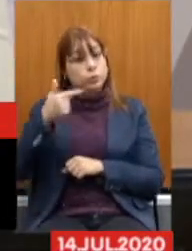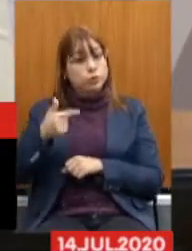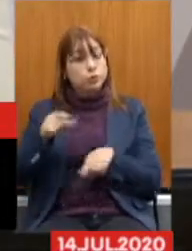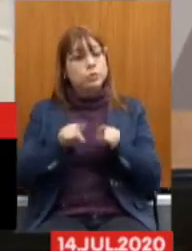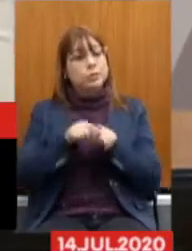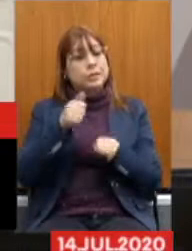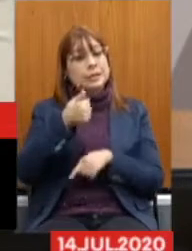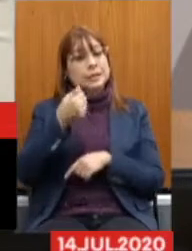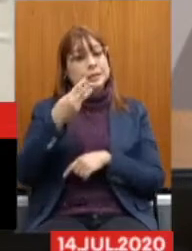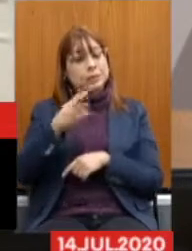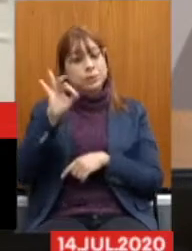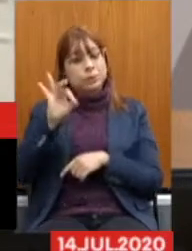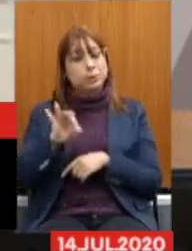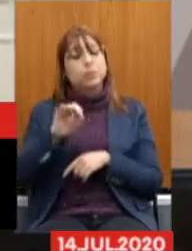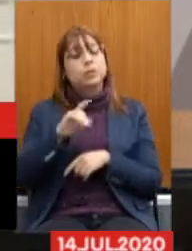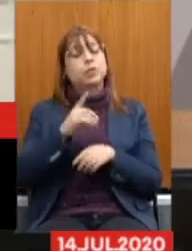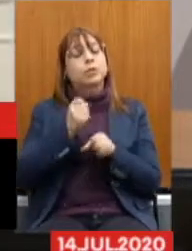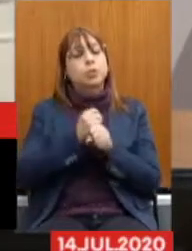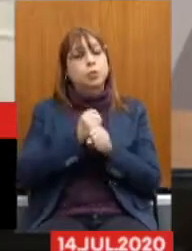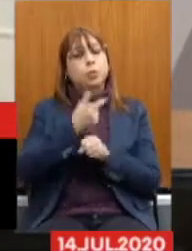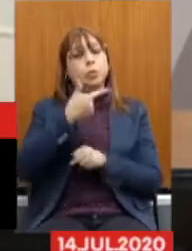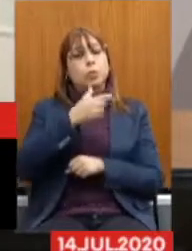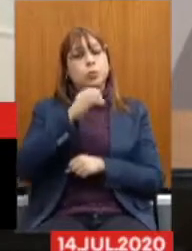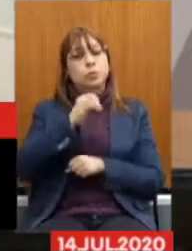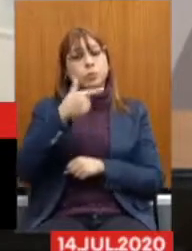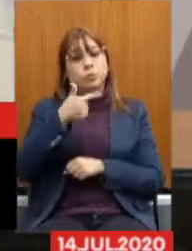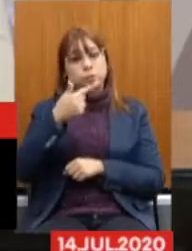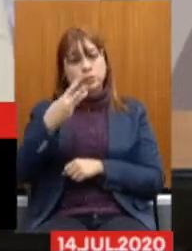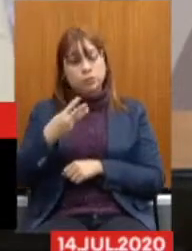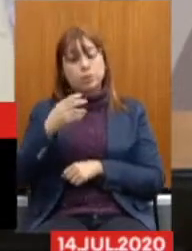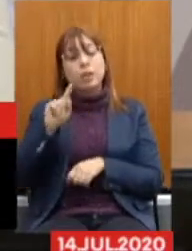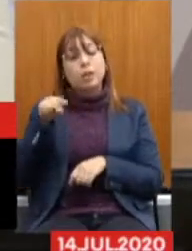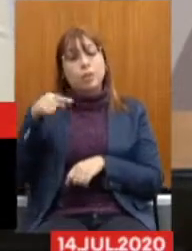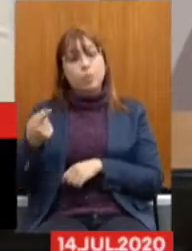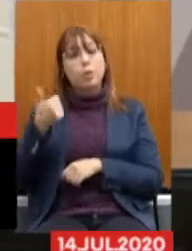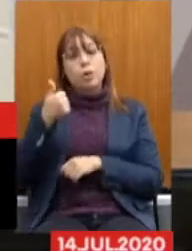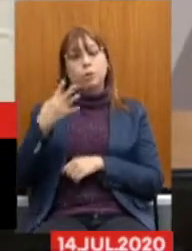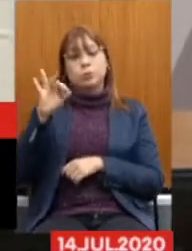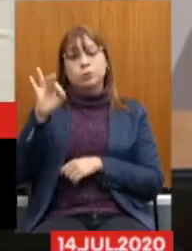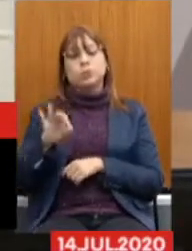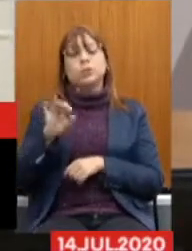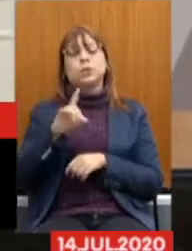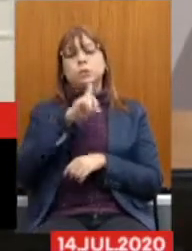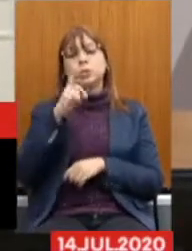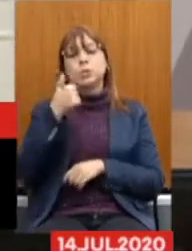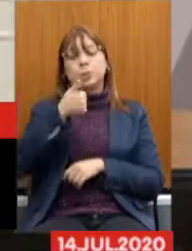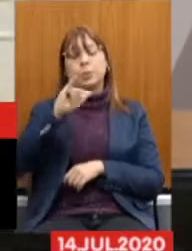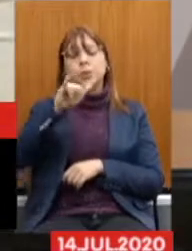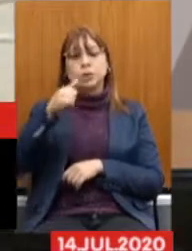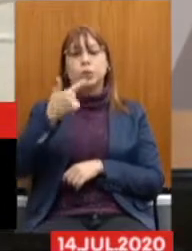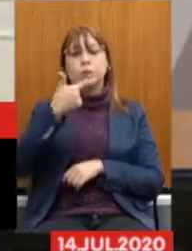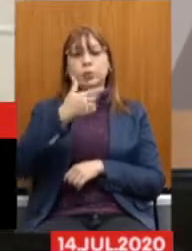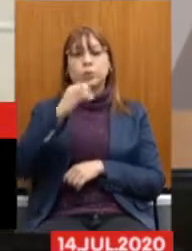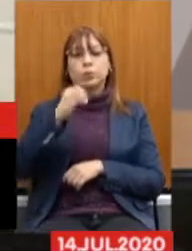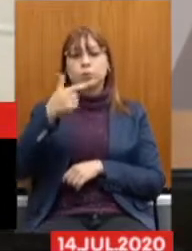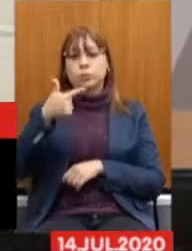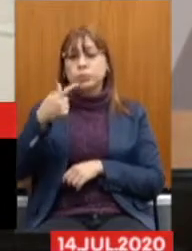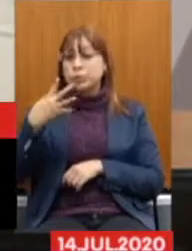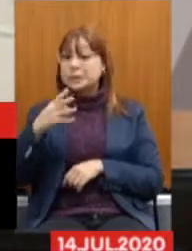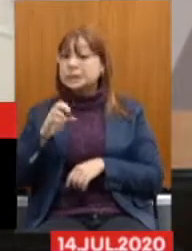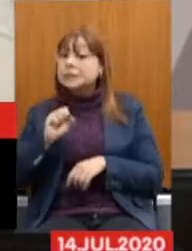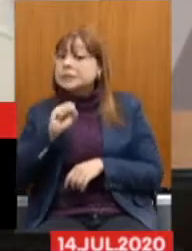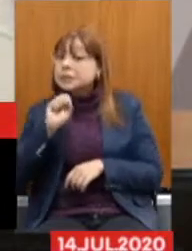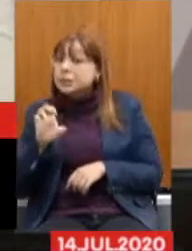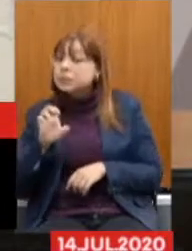% Em 1º de janeiro De 2023 E que aumente Para 14% Em 1º de janeiro De 2024 Se o